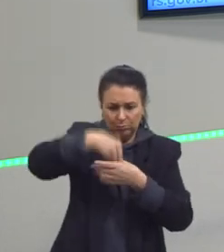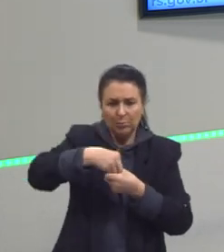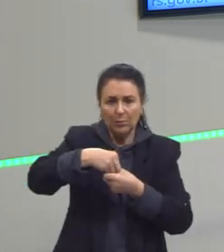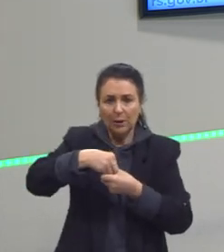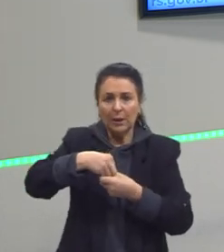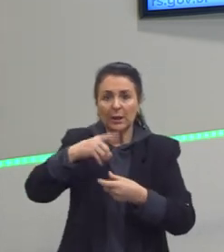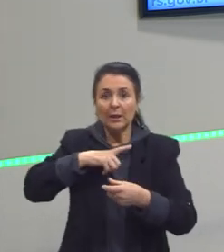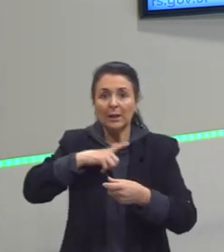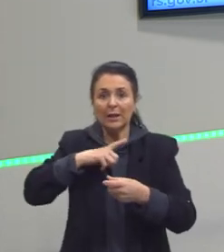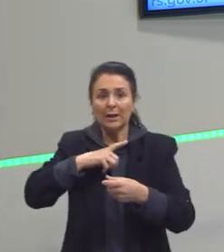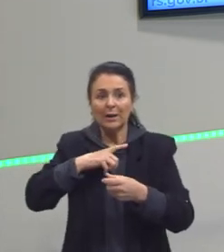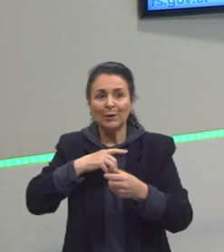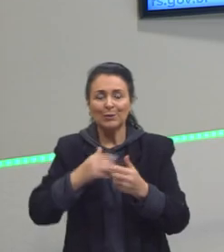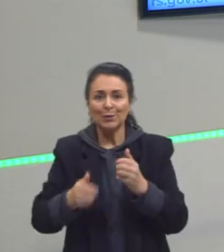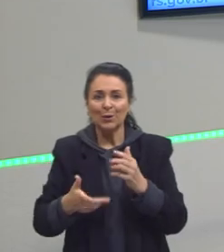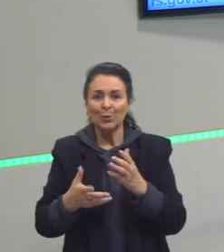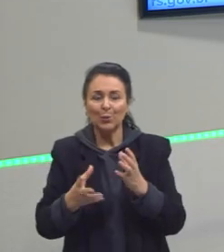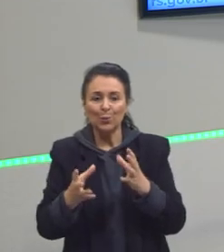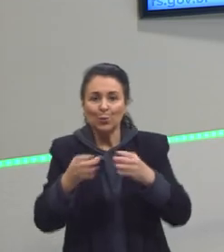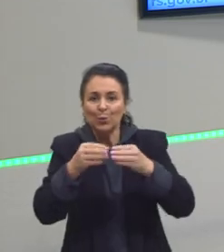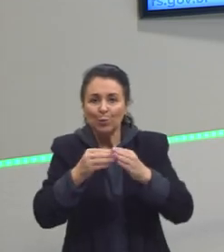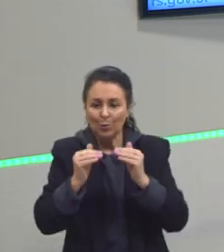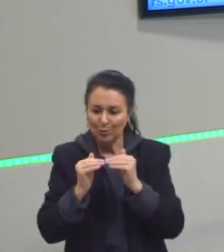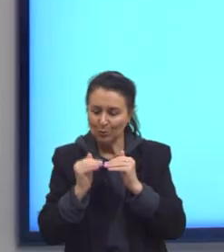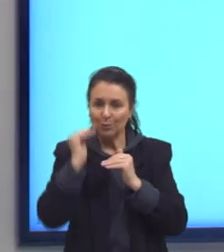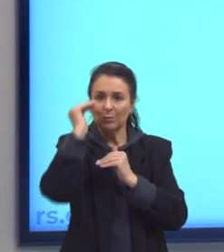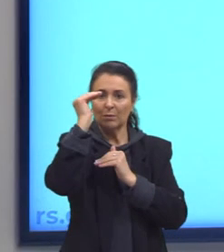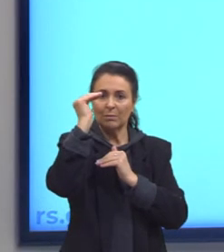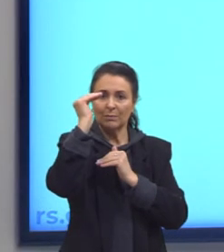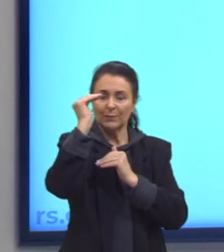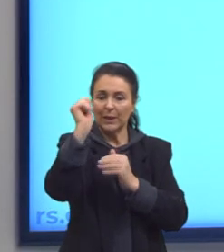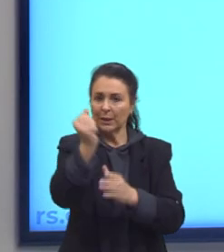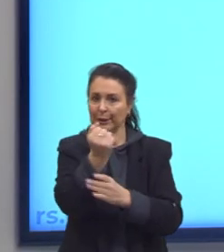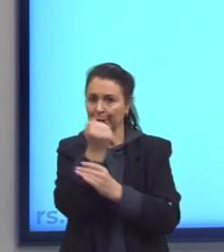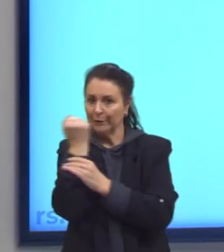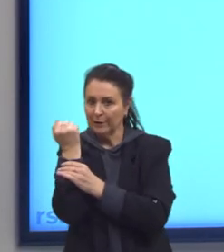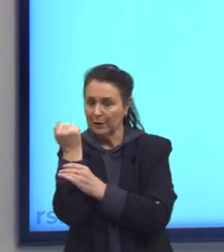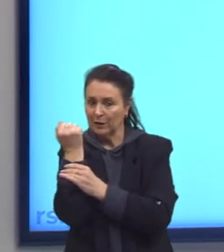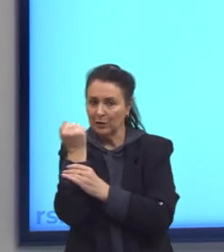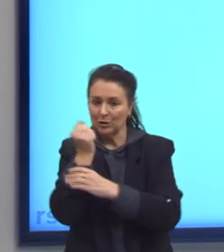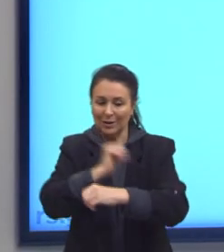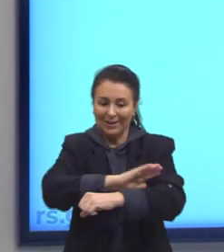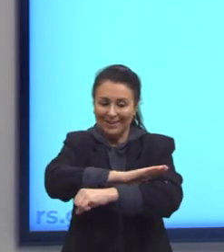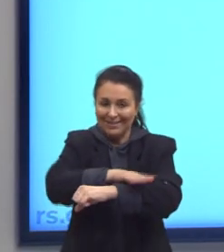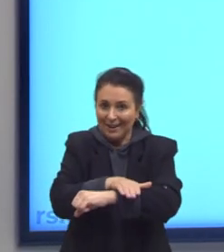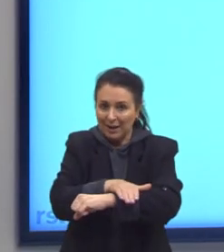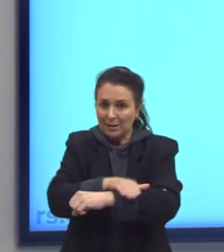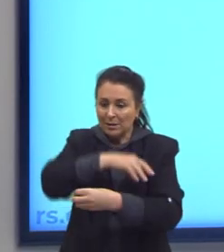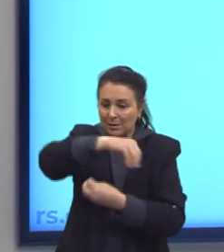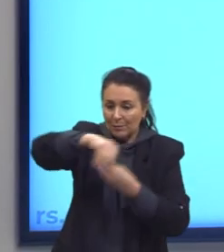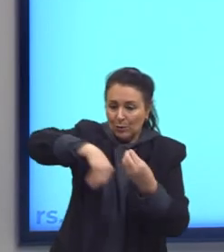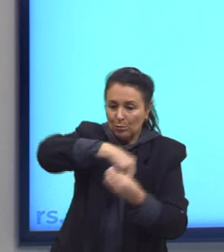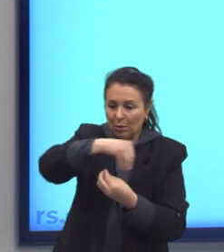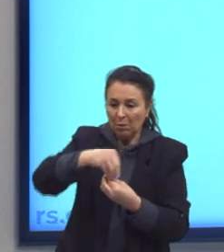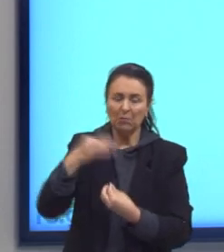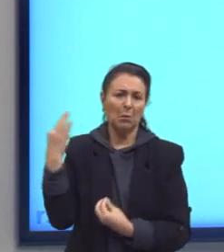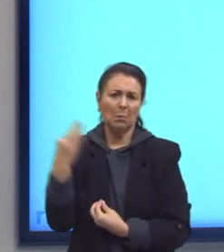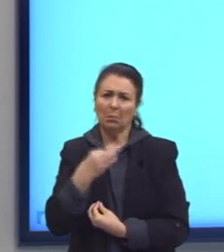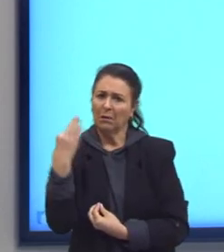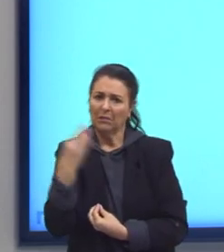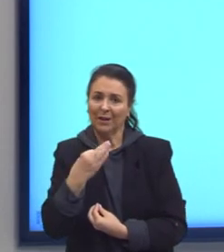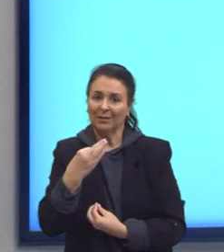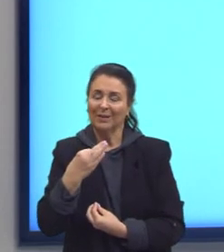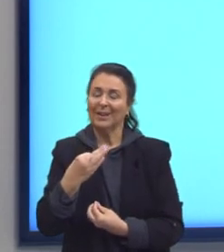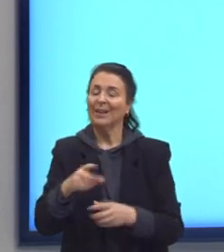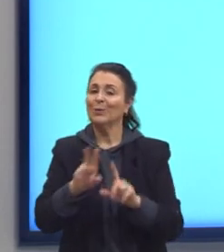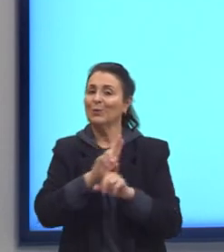uma raça superior. Então, ele defende que essas raças se miscigenaram perfeitamente, que é o mito